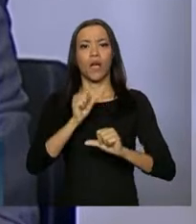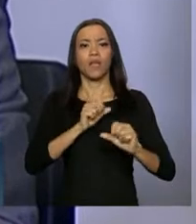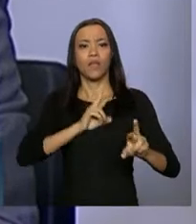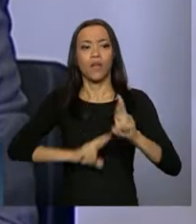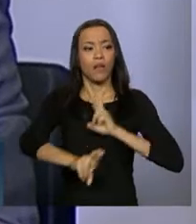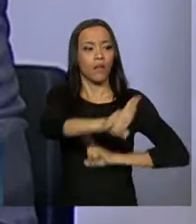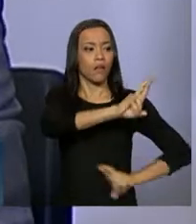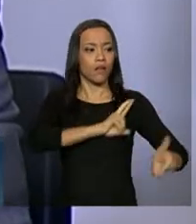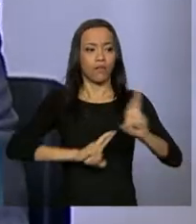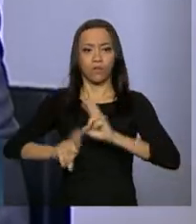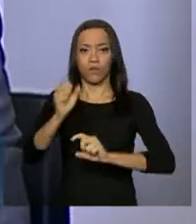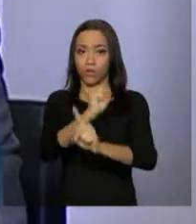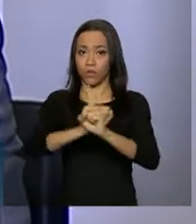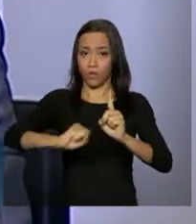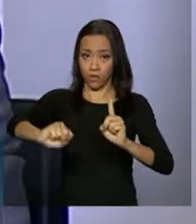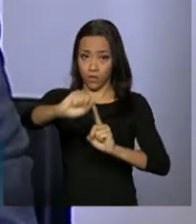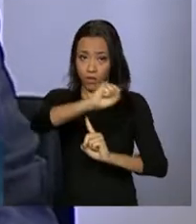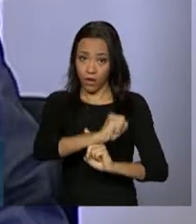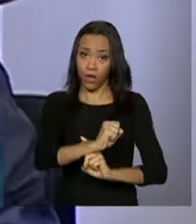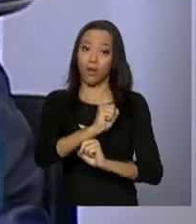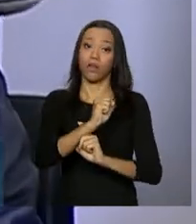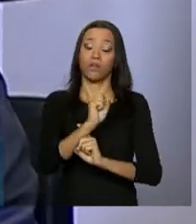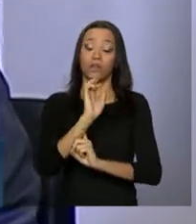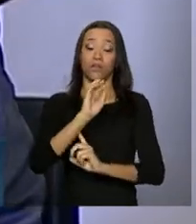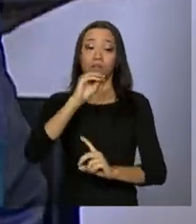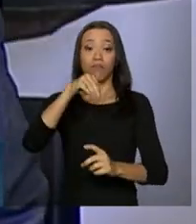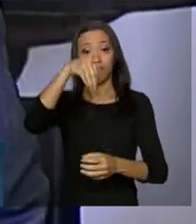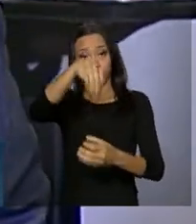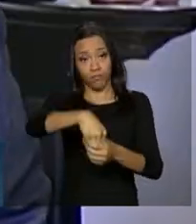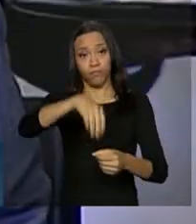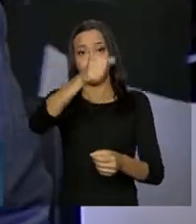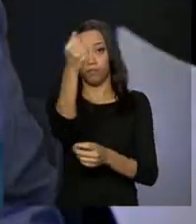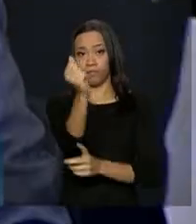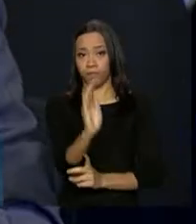em uma grande parte desse nosso grande país.